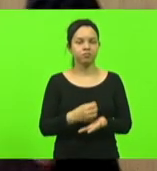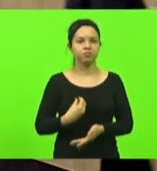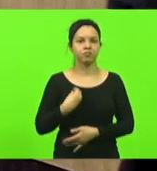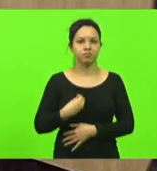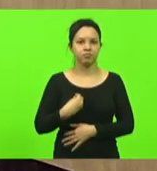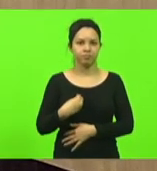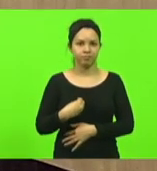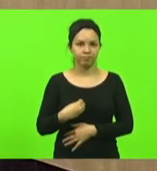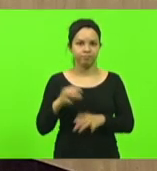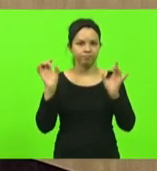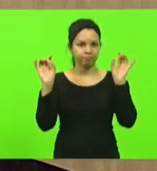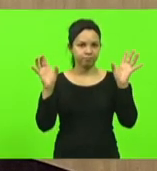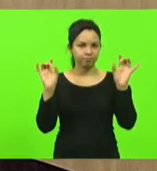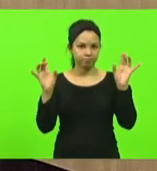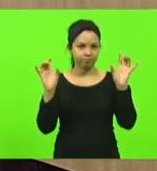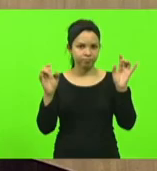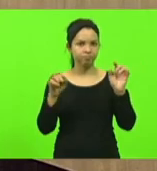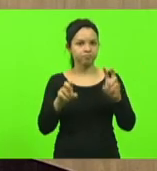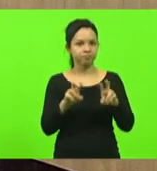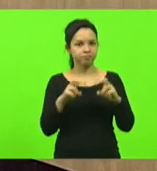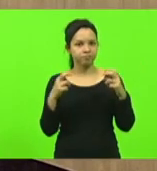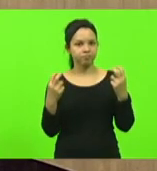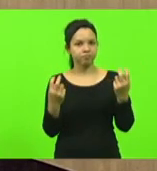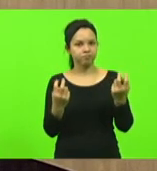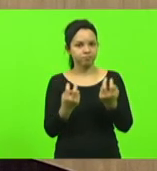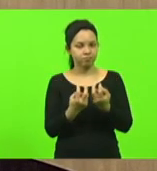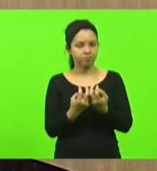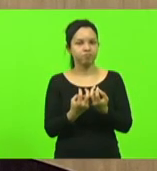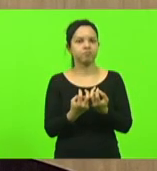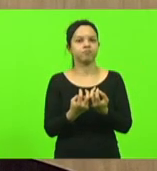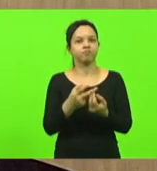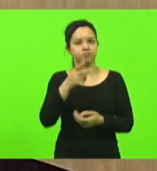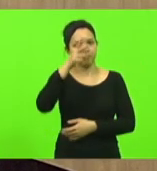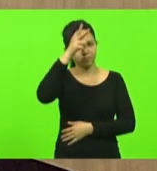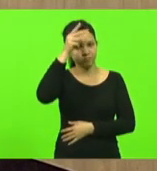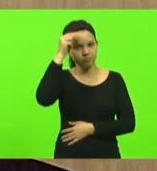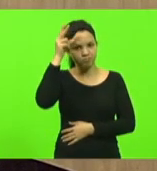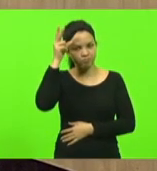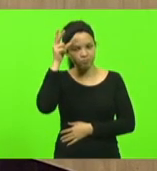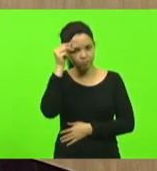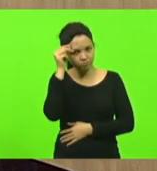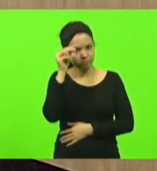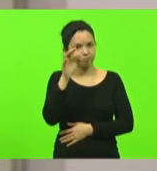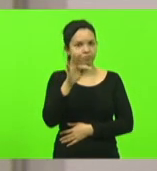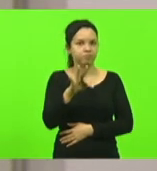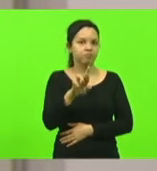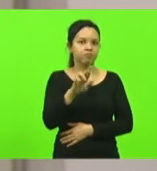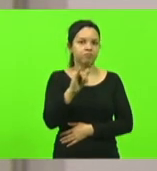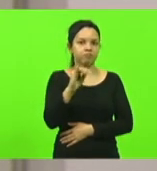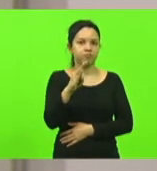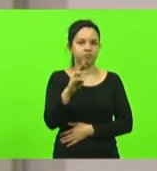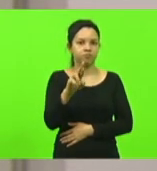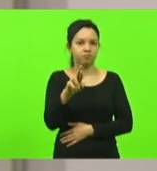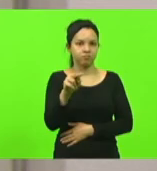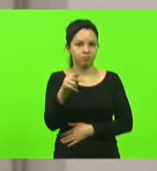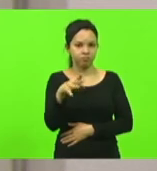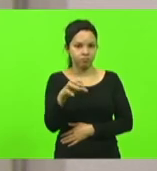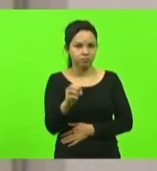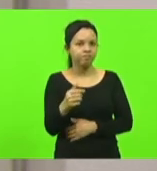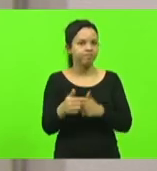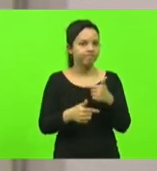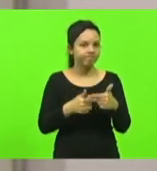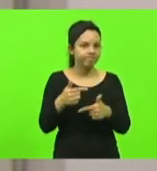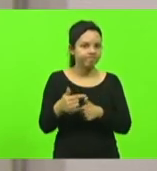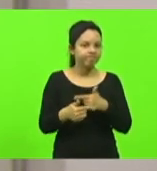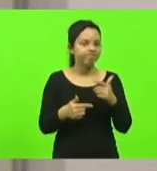ilustre no plenário desta Casa do prefeito de Fraiburgo, Wilson Ribeiro, que vem fazendo um trabalho fantástico no